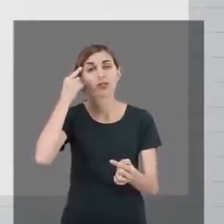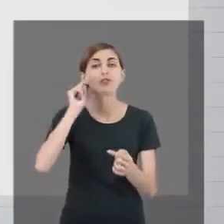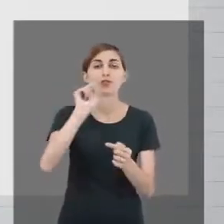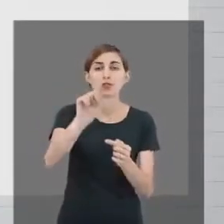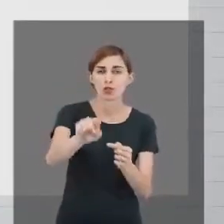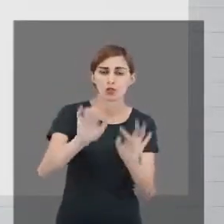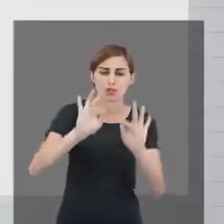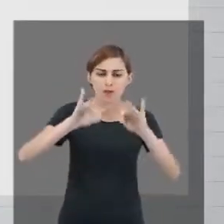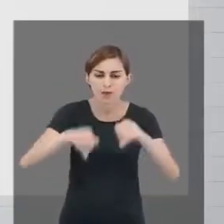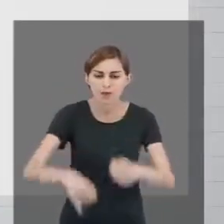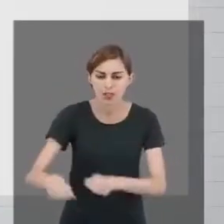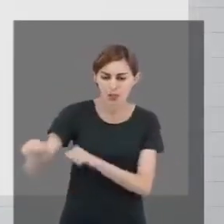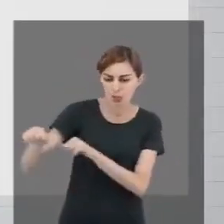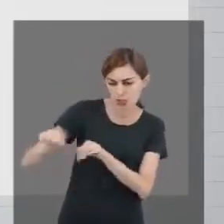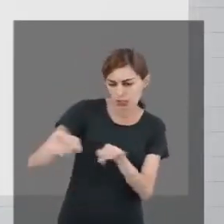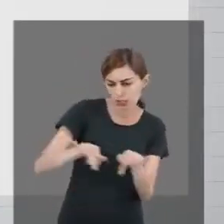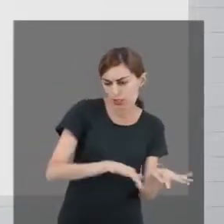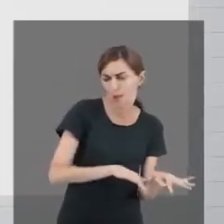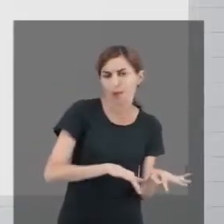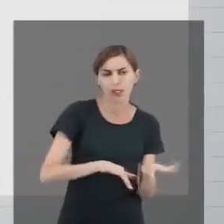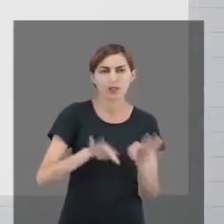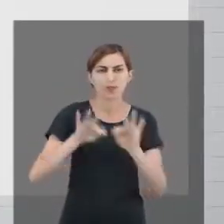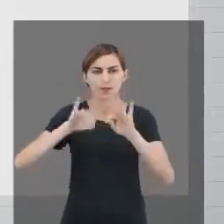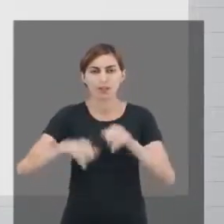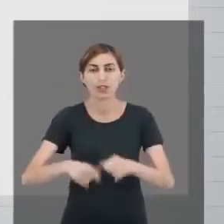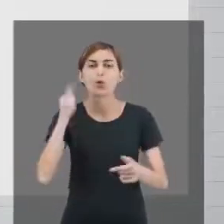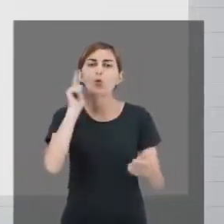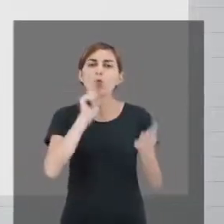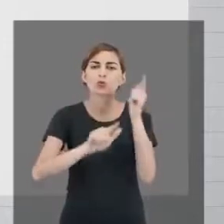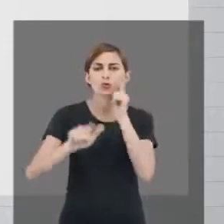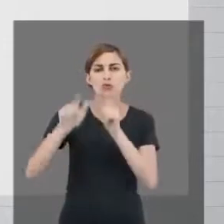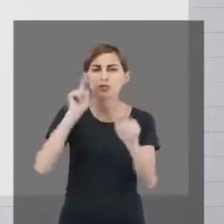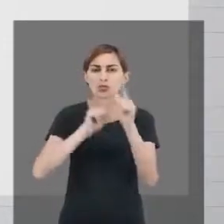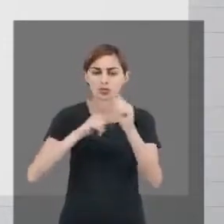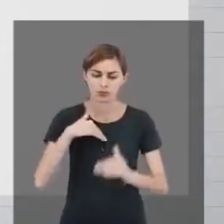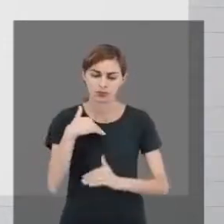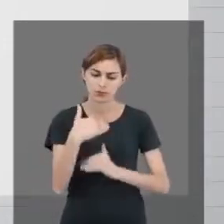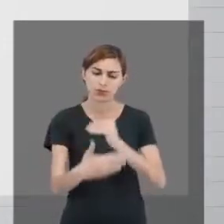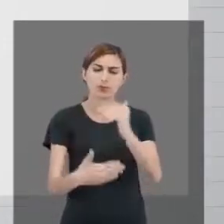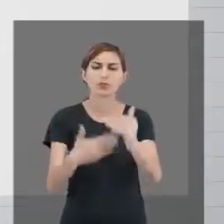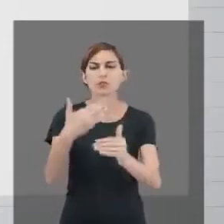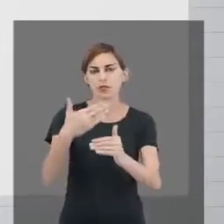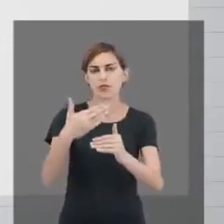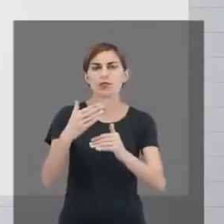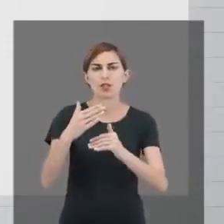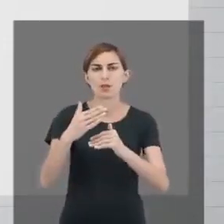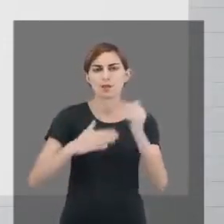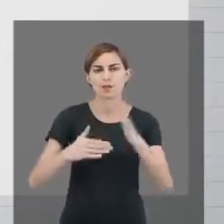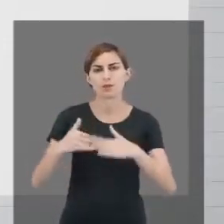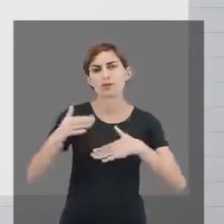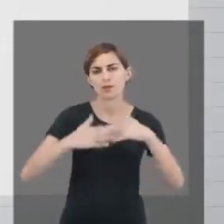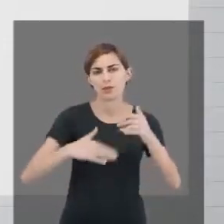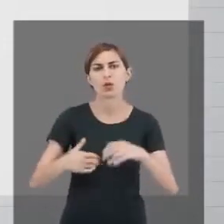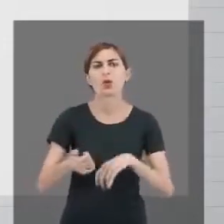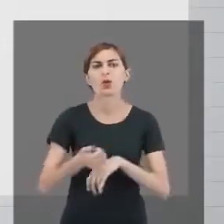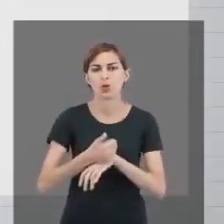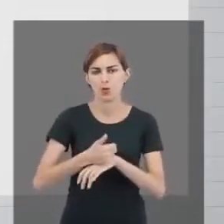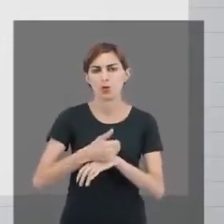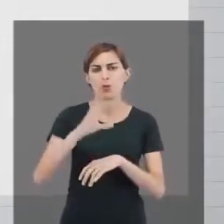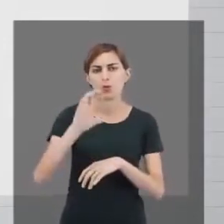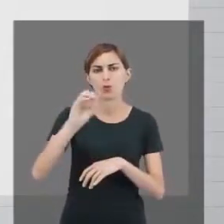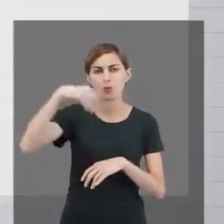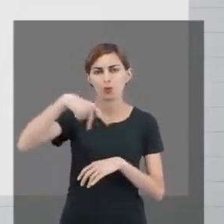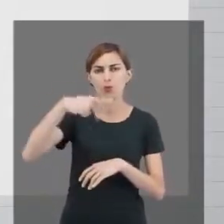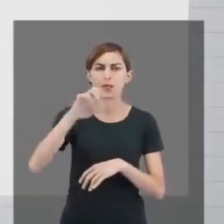você, ao final dessa semana, a culminância dela, consiga desenvolver essa competência. E assim, com cada uma